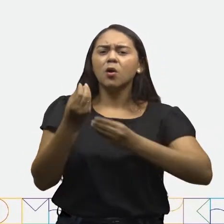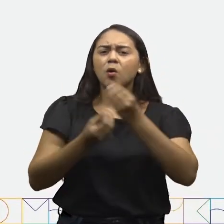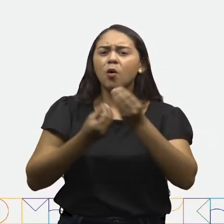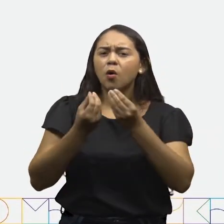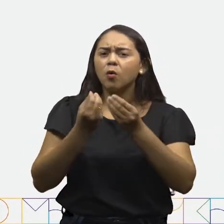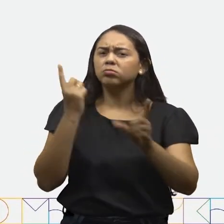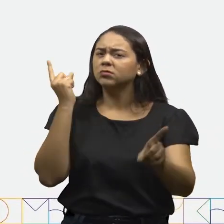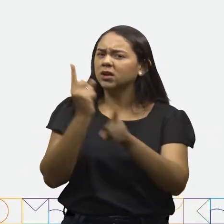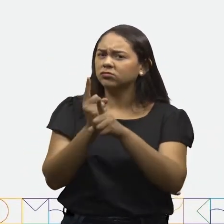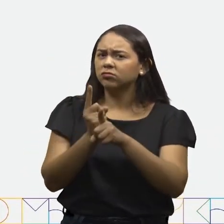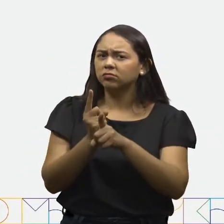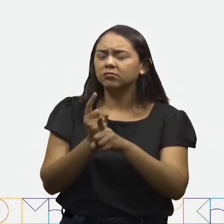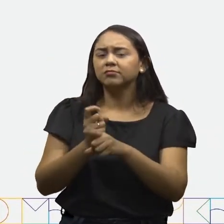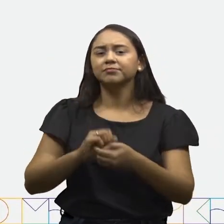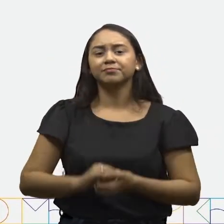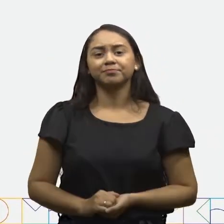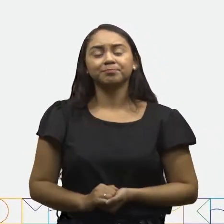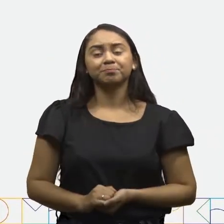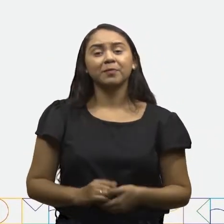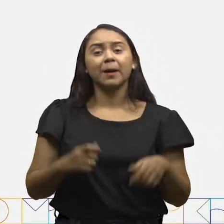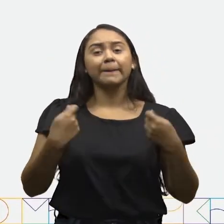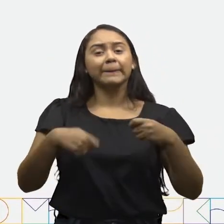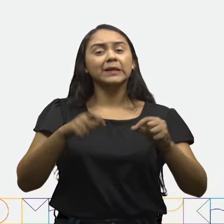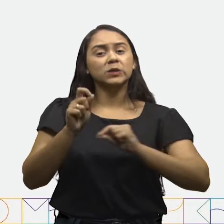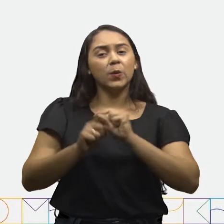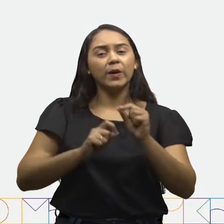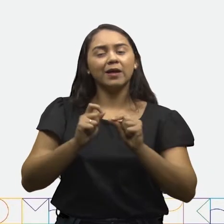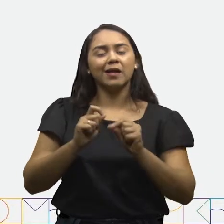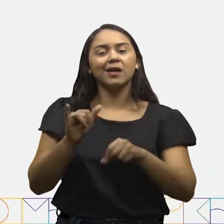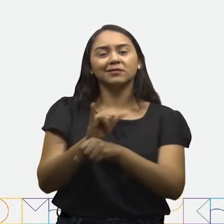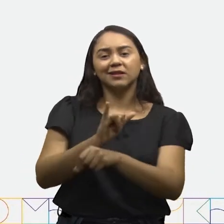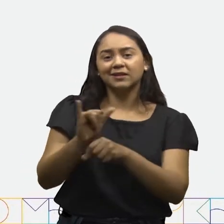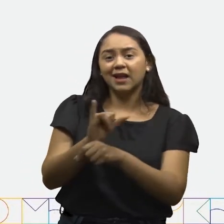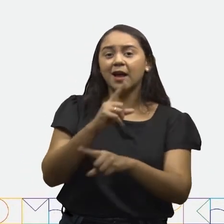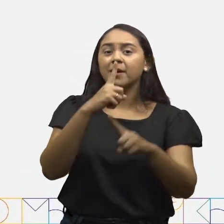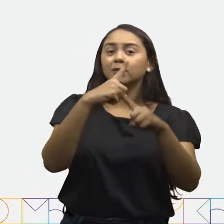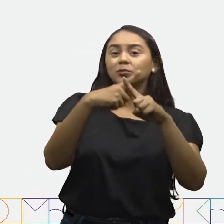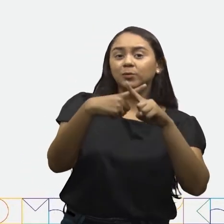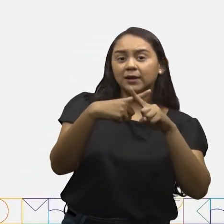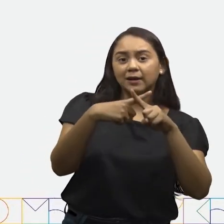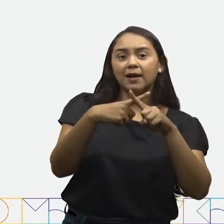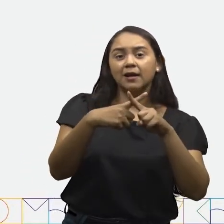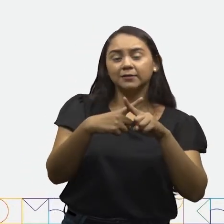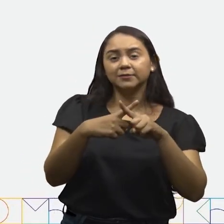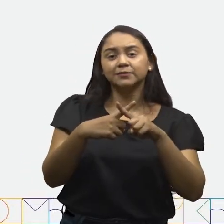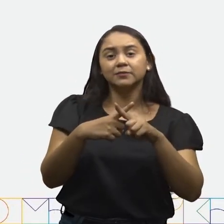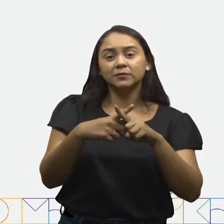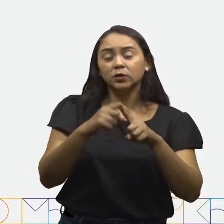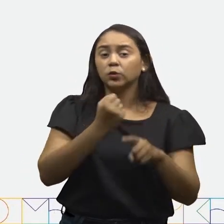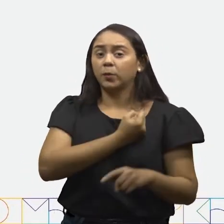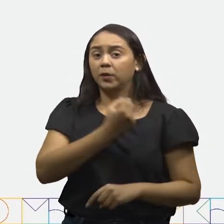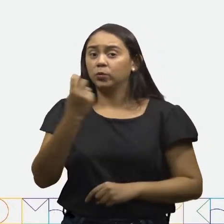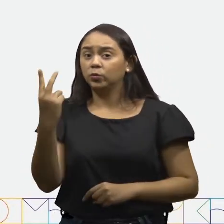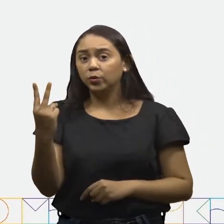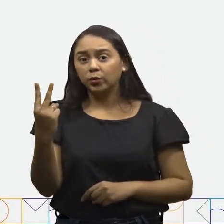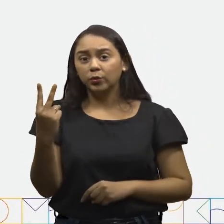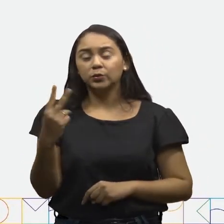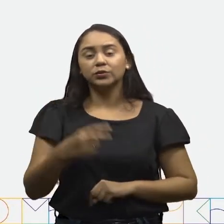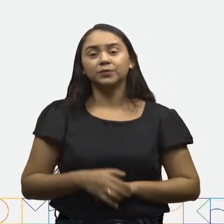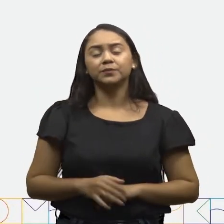podemos descobrir esse valor? Basta multiplicar esse valor por 2.